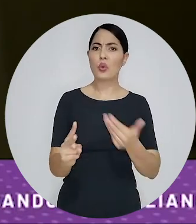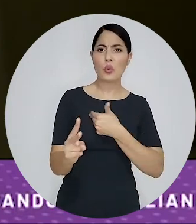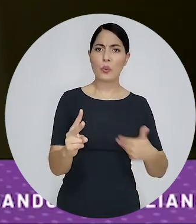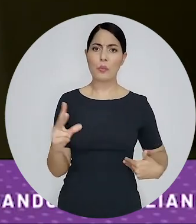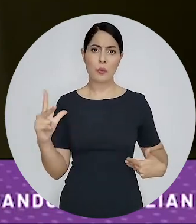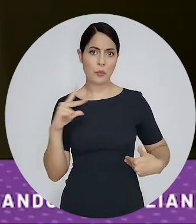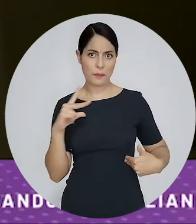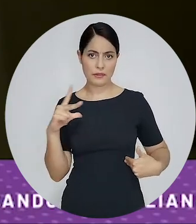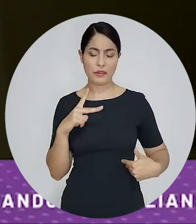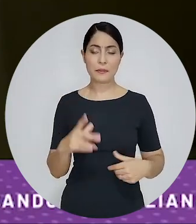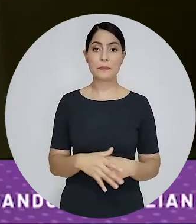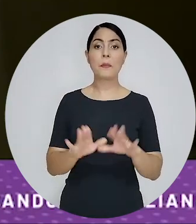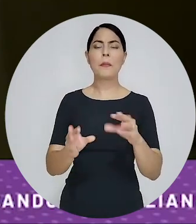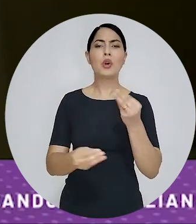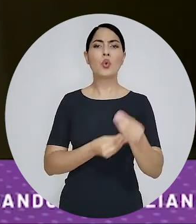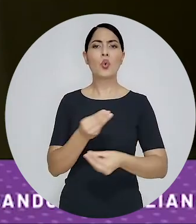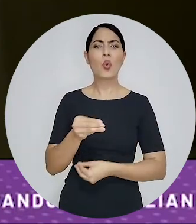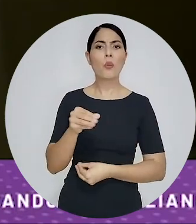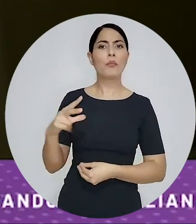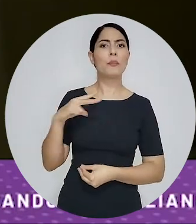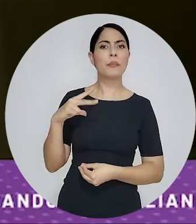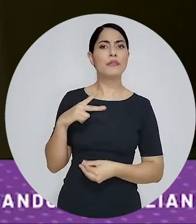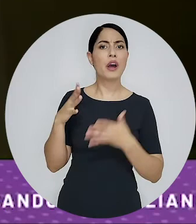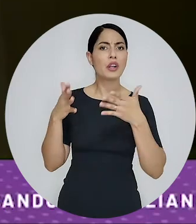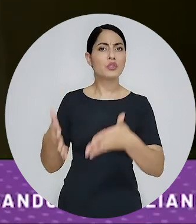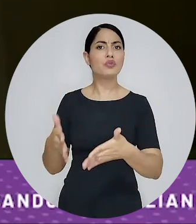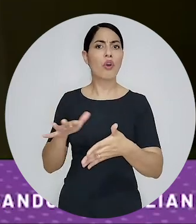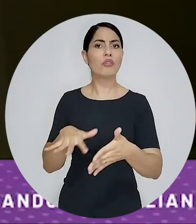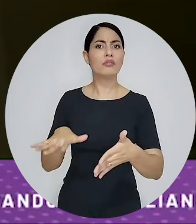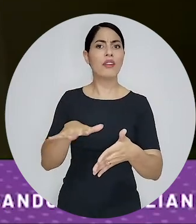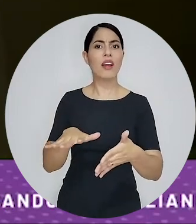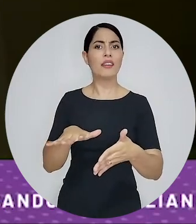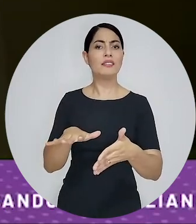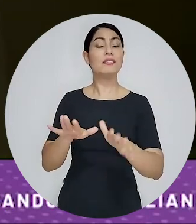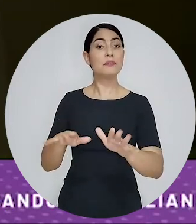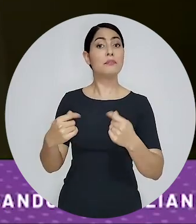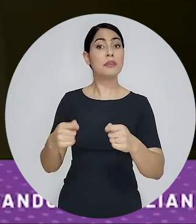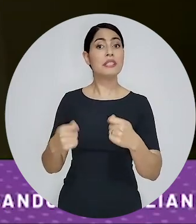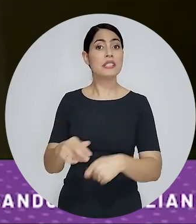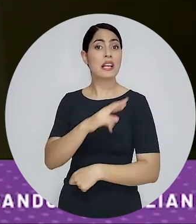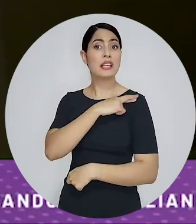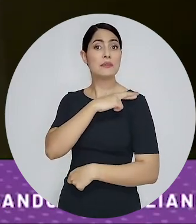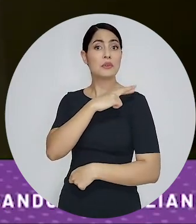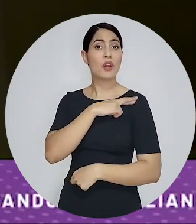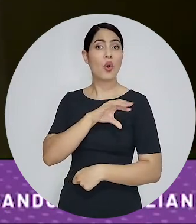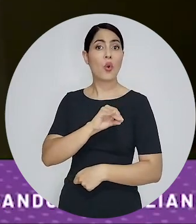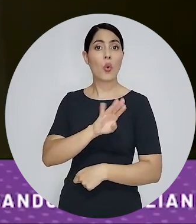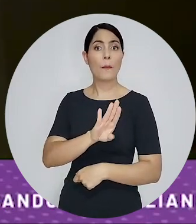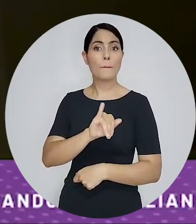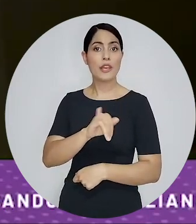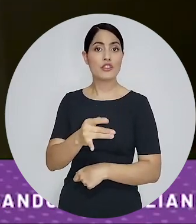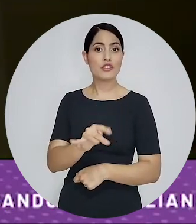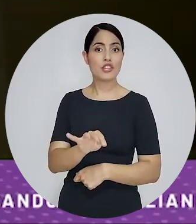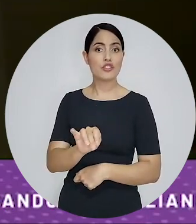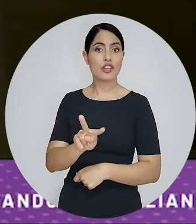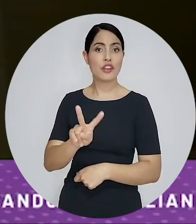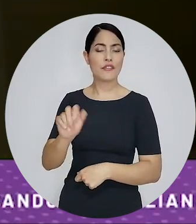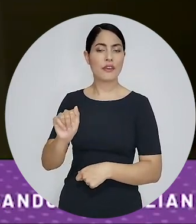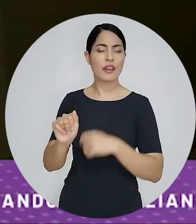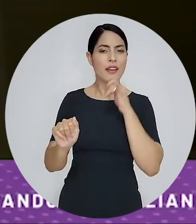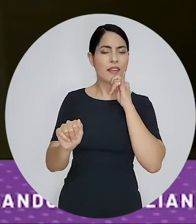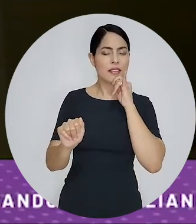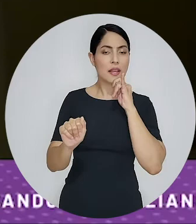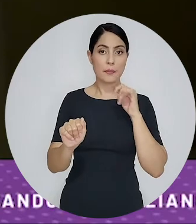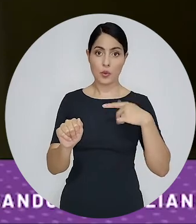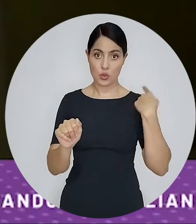inovação justamente o foco para a iniciativa privada com a previsão de responsabilidade objetiva ou seja a gente está